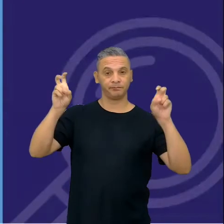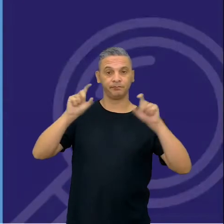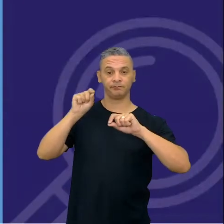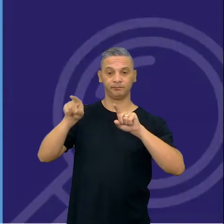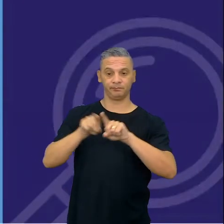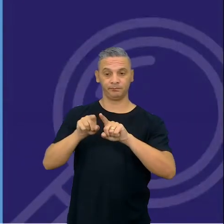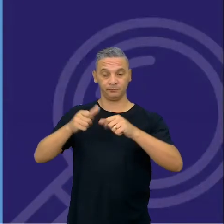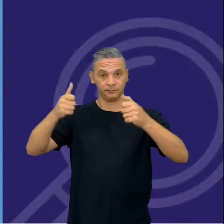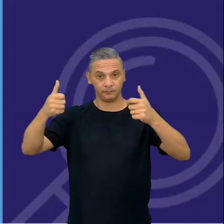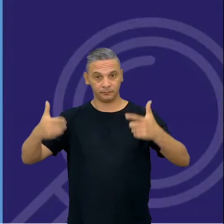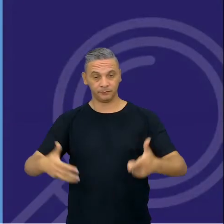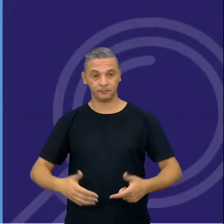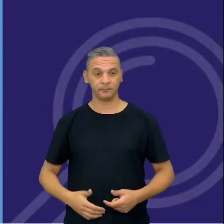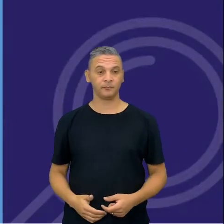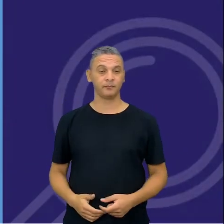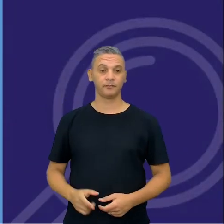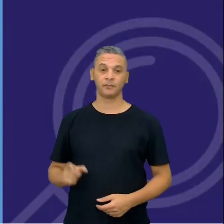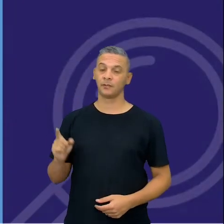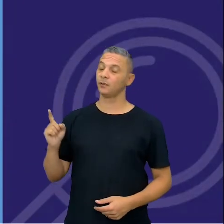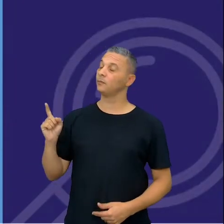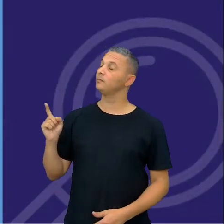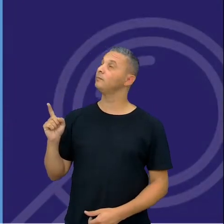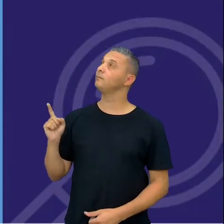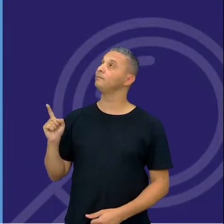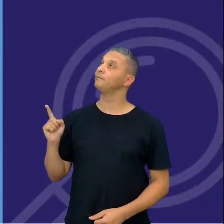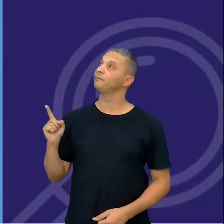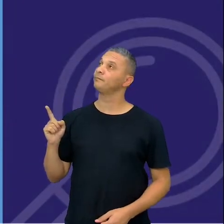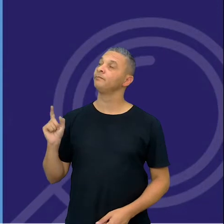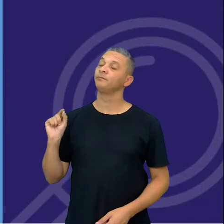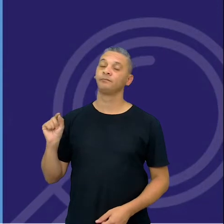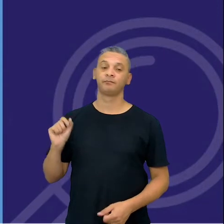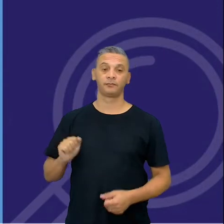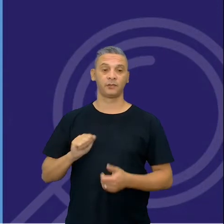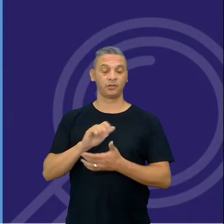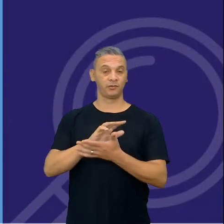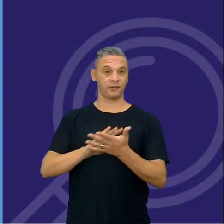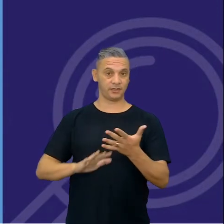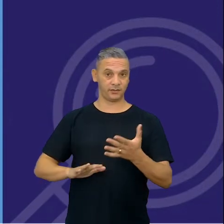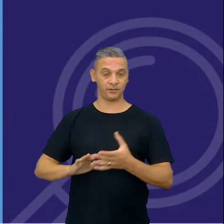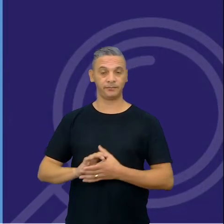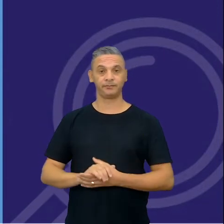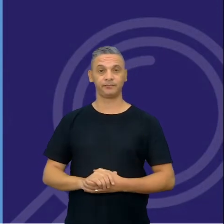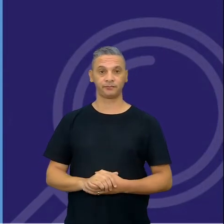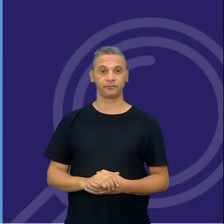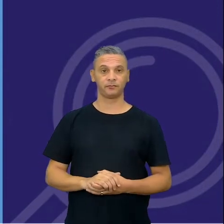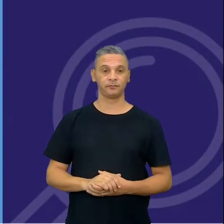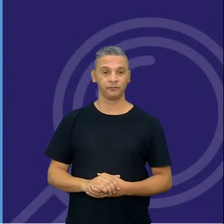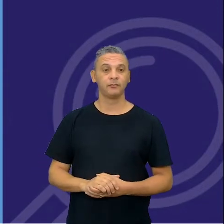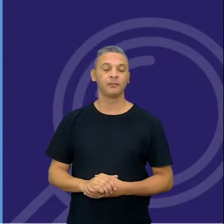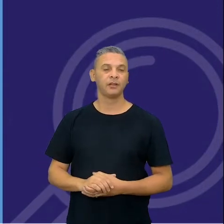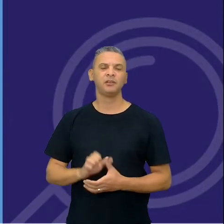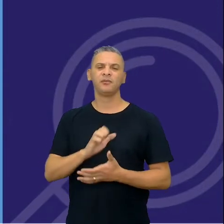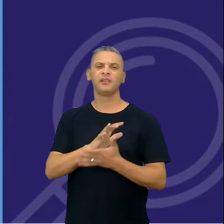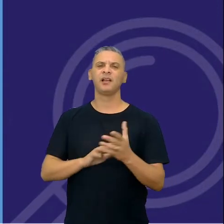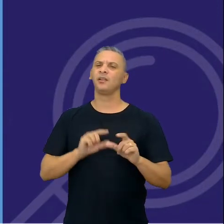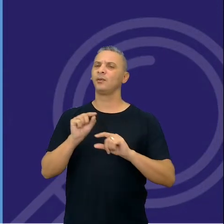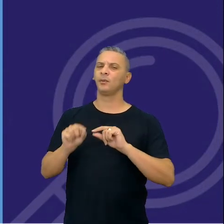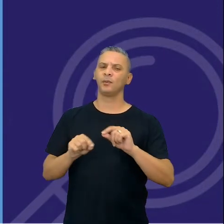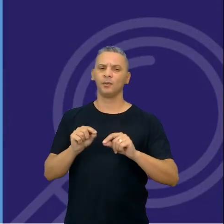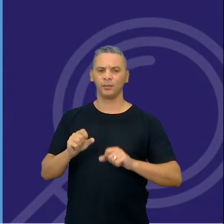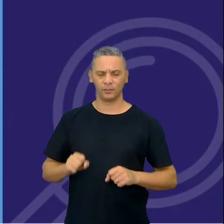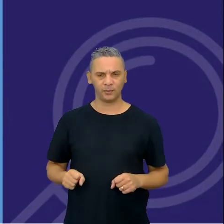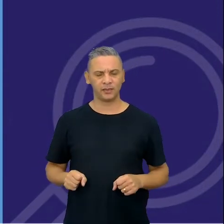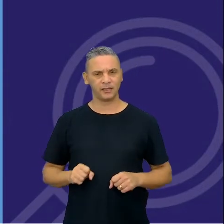estudantes, eu trago uma atividade que, na verdade, muitos,